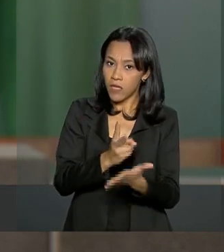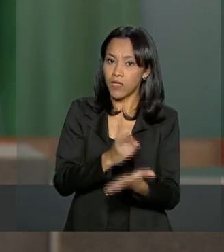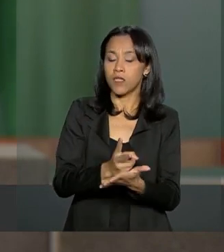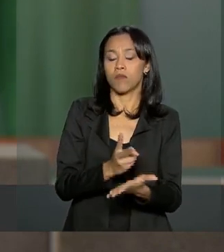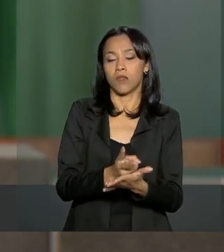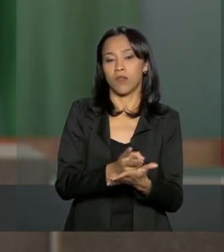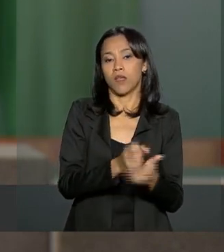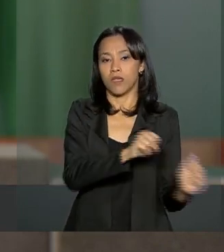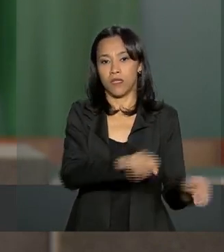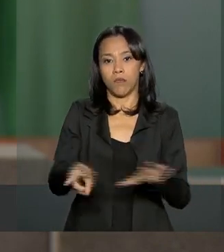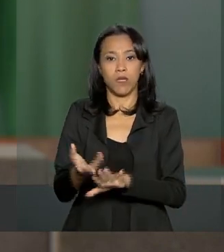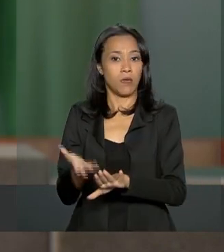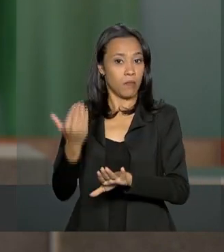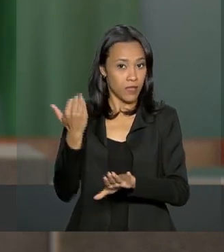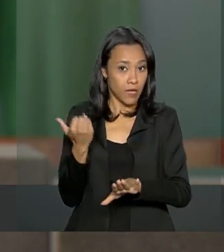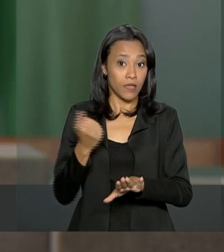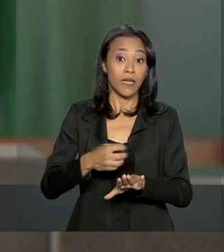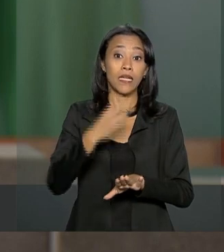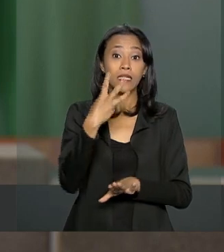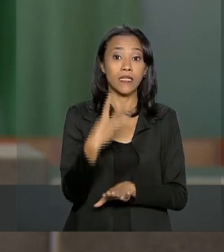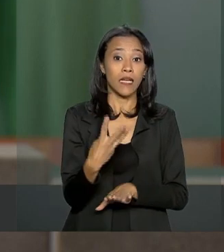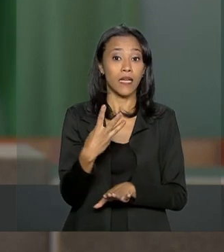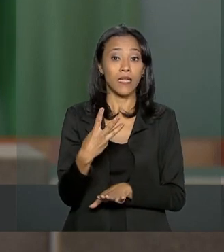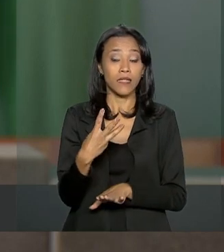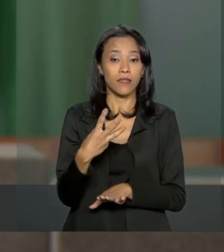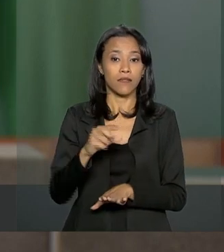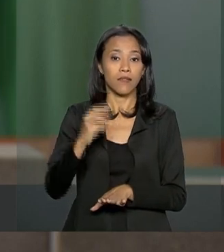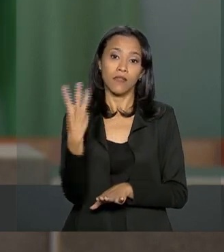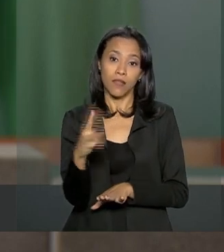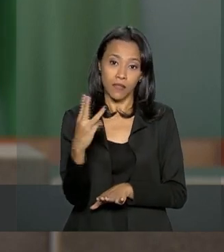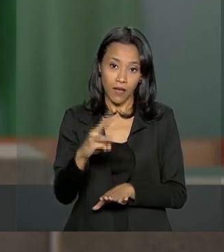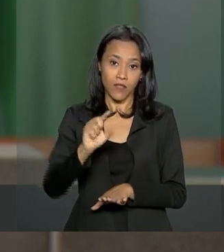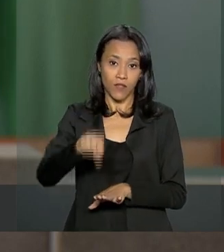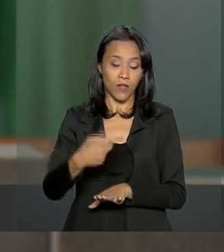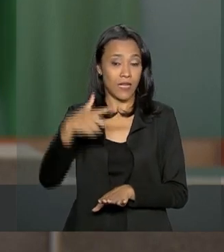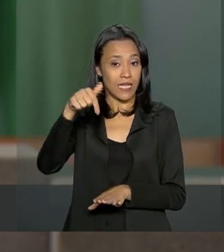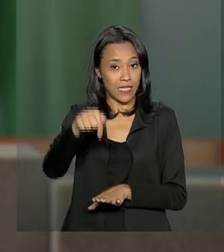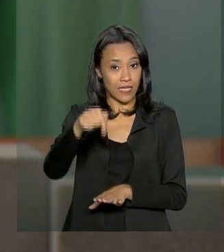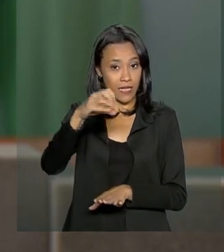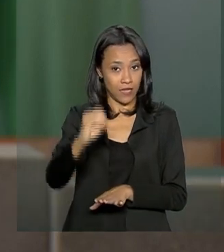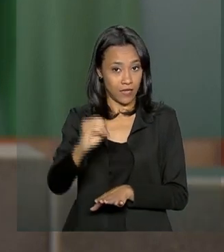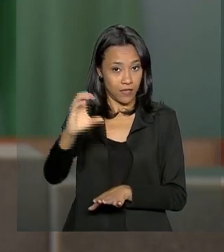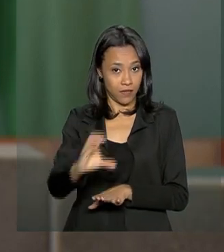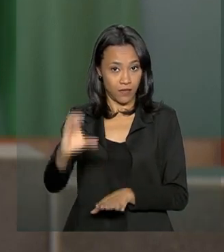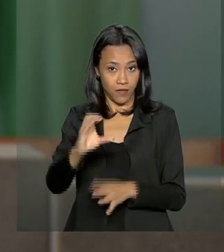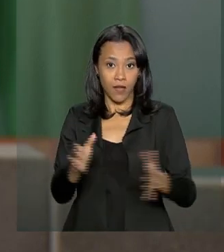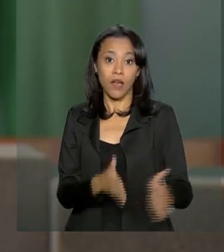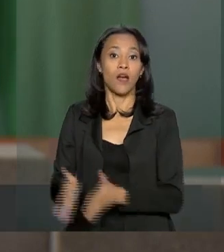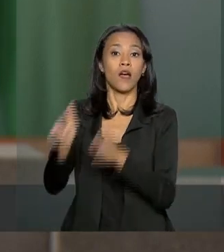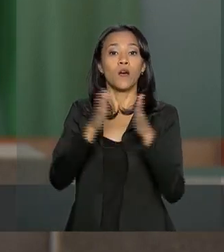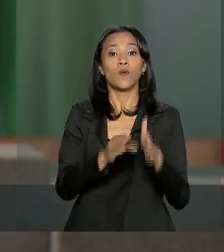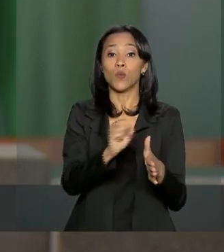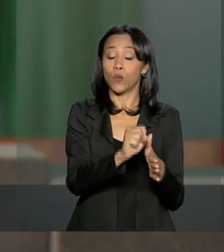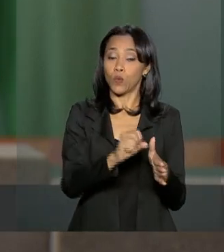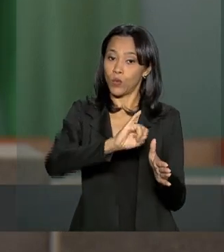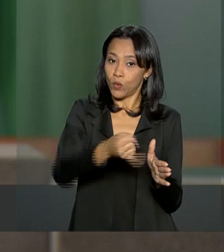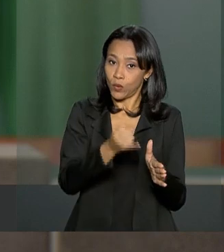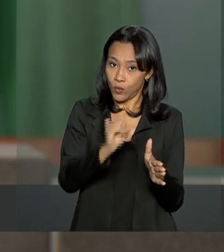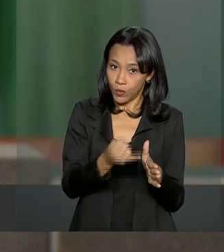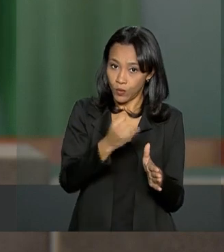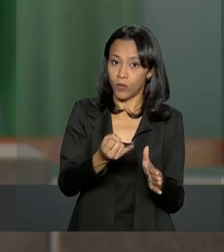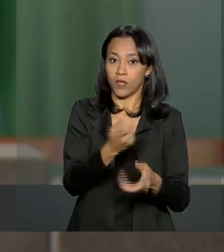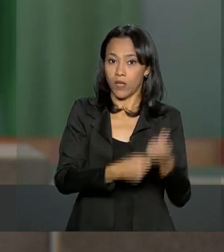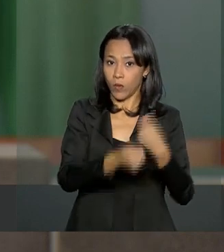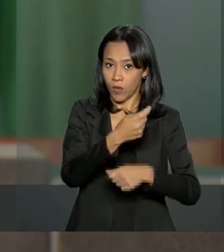e fechar o ano em 3,70 Já os juros básicos da economia, a taxa Selic,